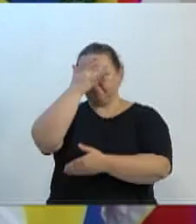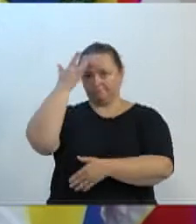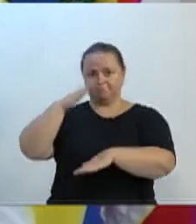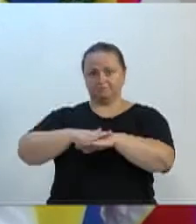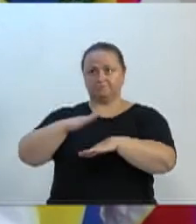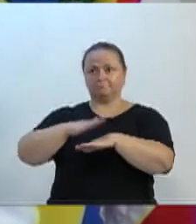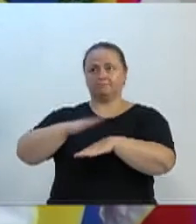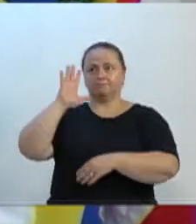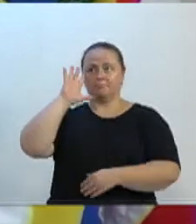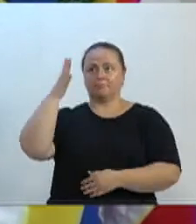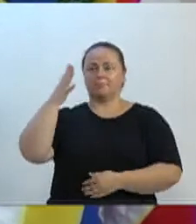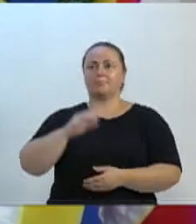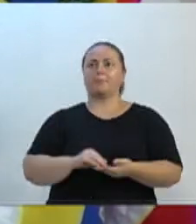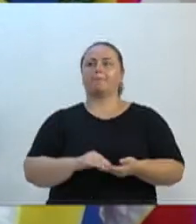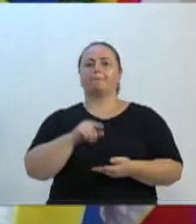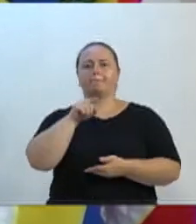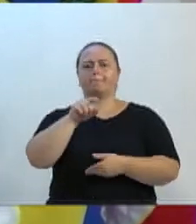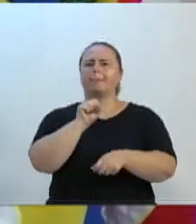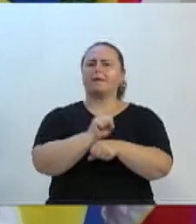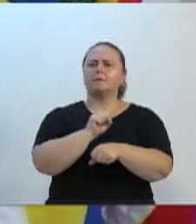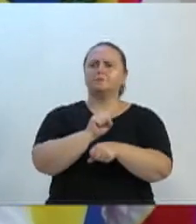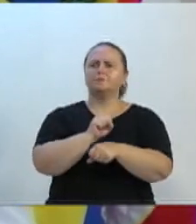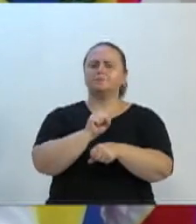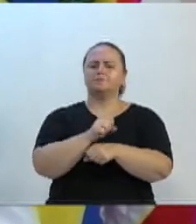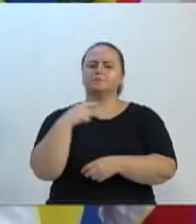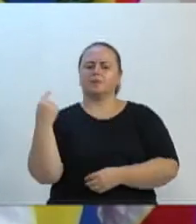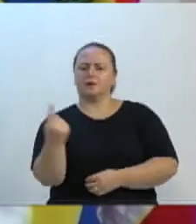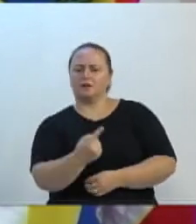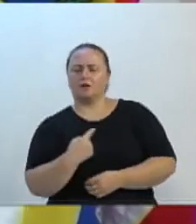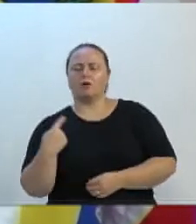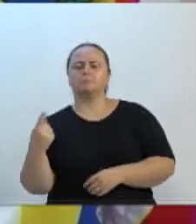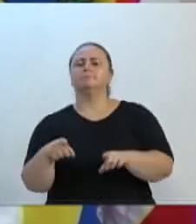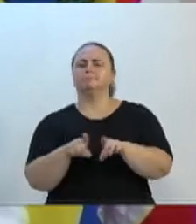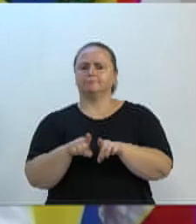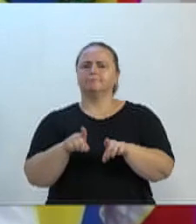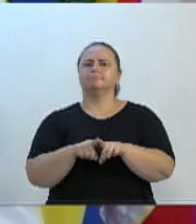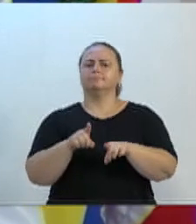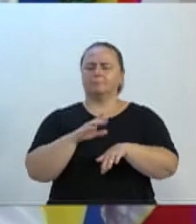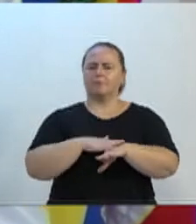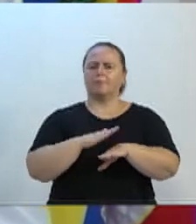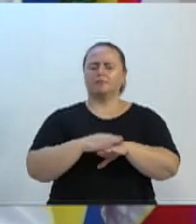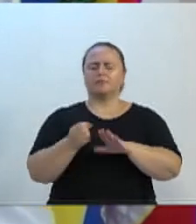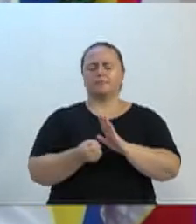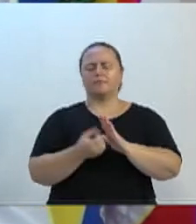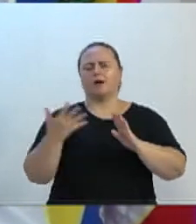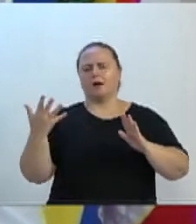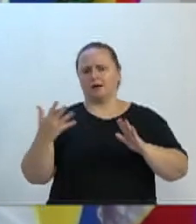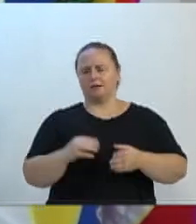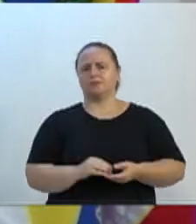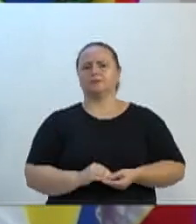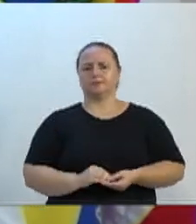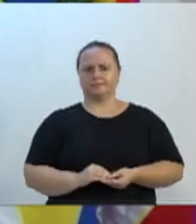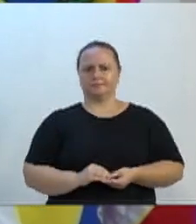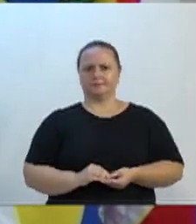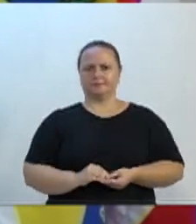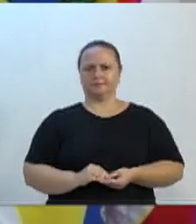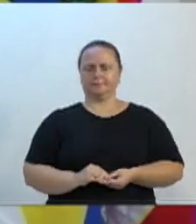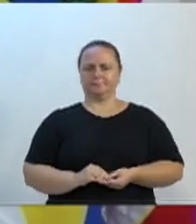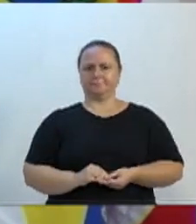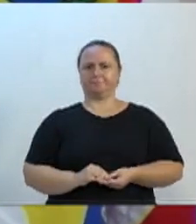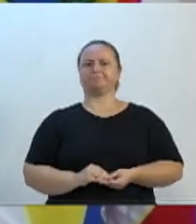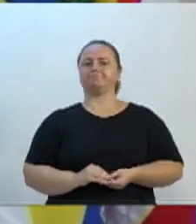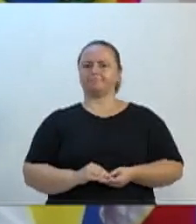peço que o senhor aguarde, como nós também fizemos em várias, onde o presidente desta casa esteve